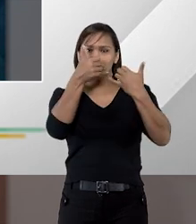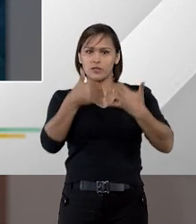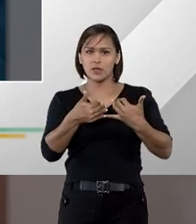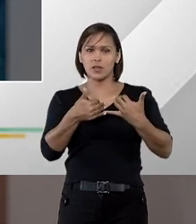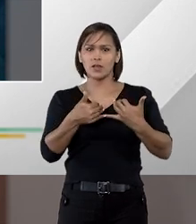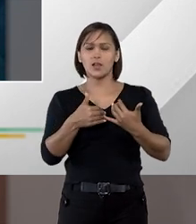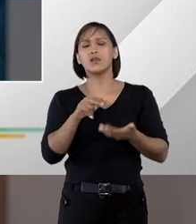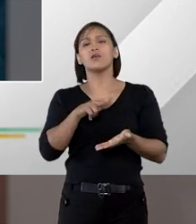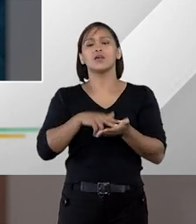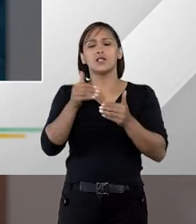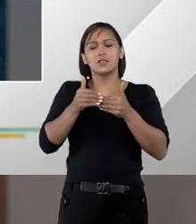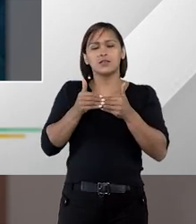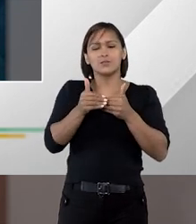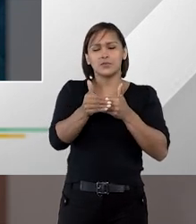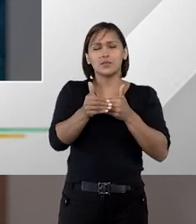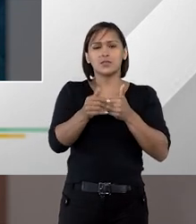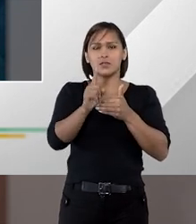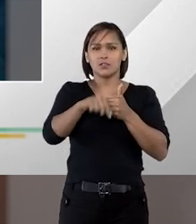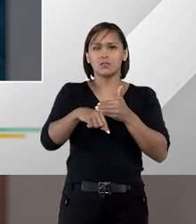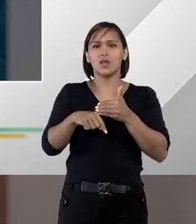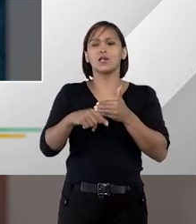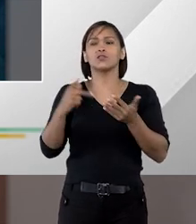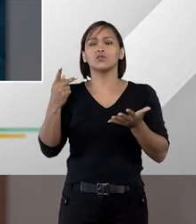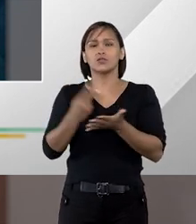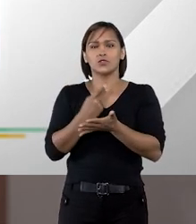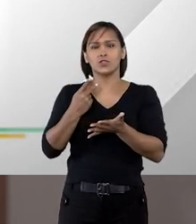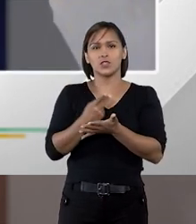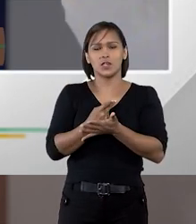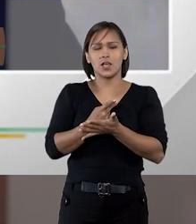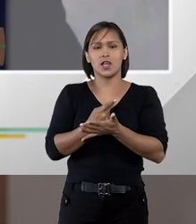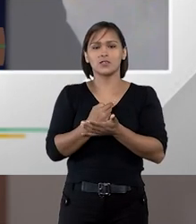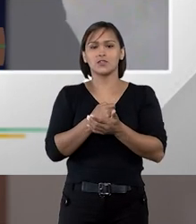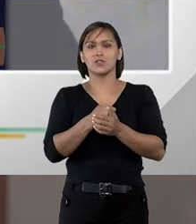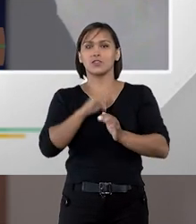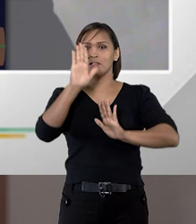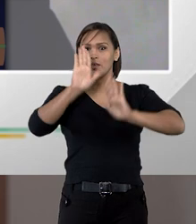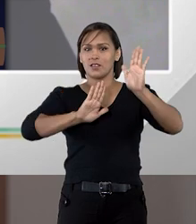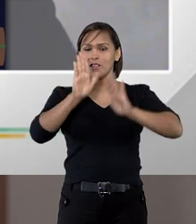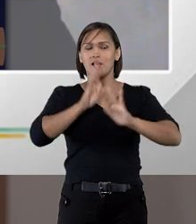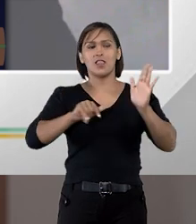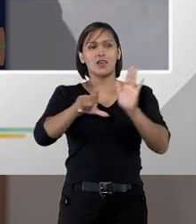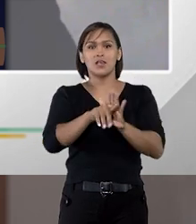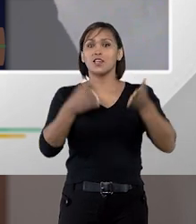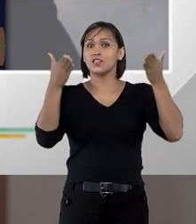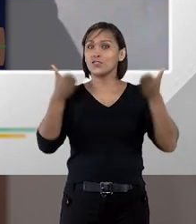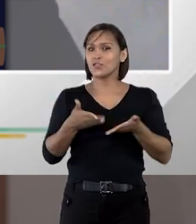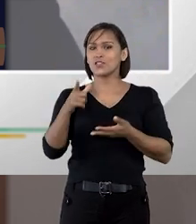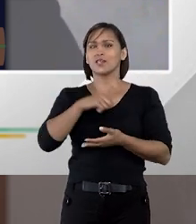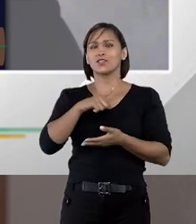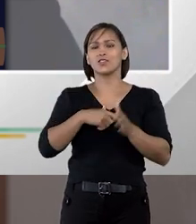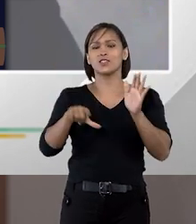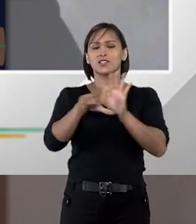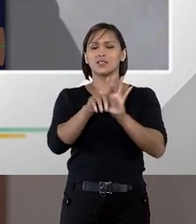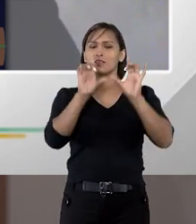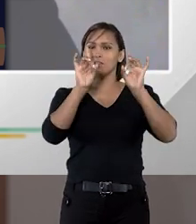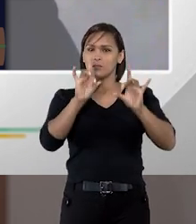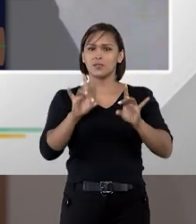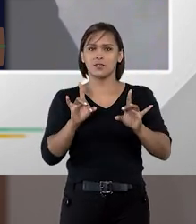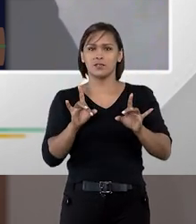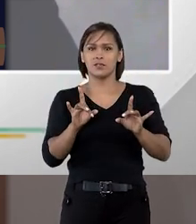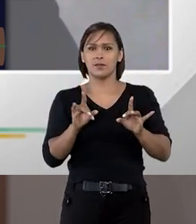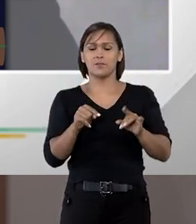vez, o procedimento, a sequência de atos na nova lei de licitação, esse procedimento já era colocado em leis